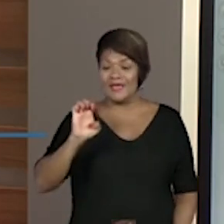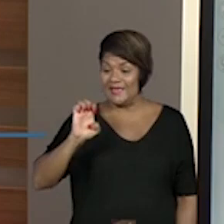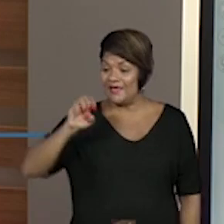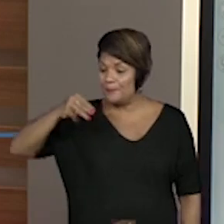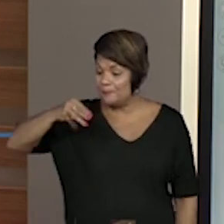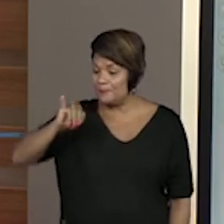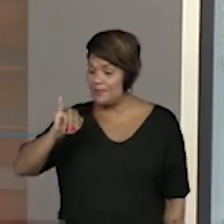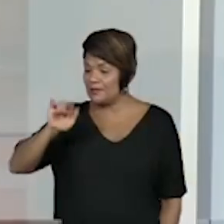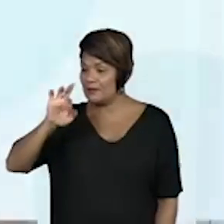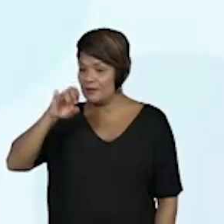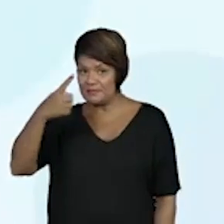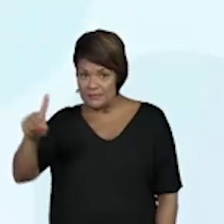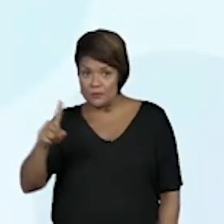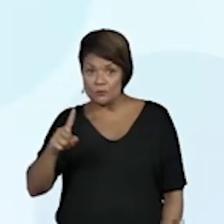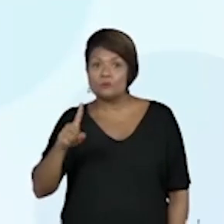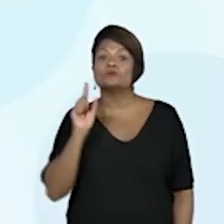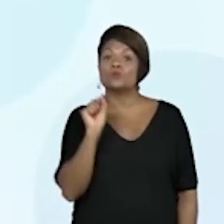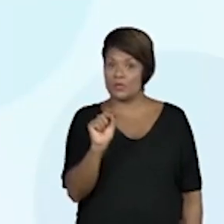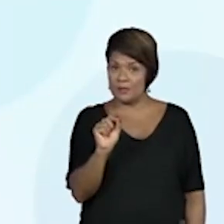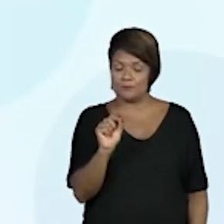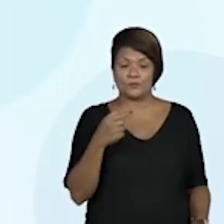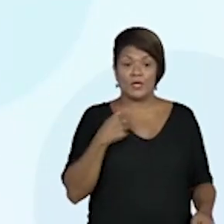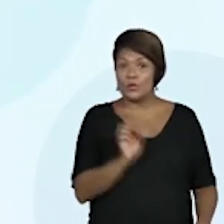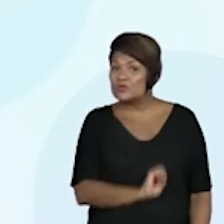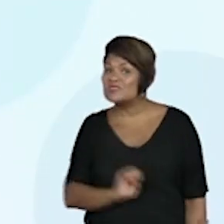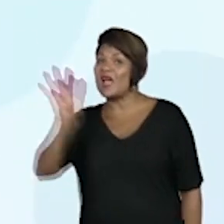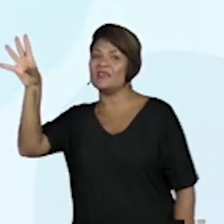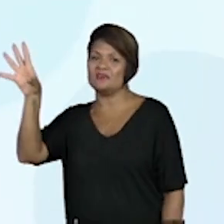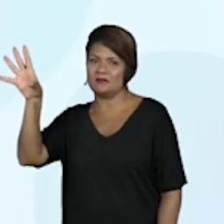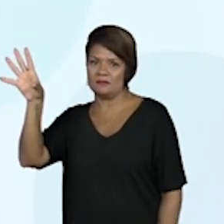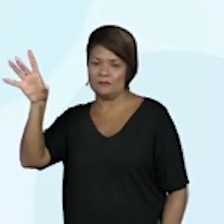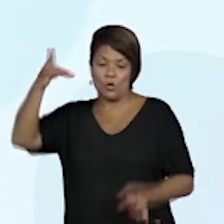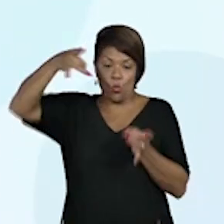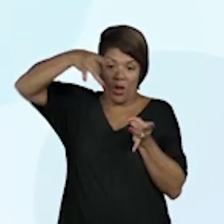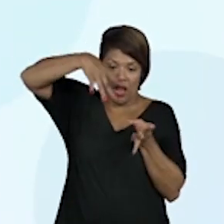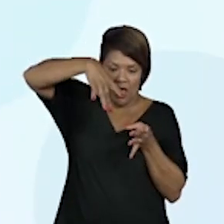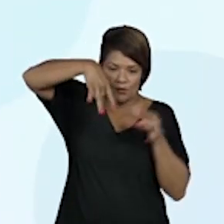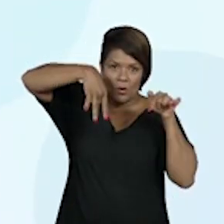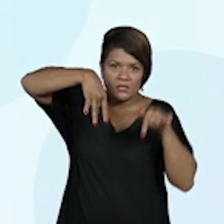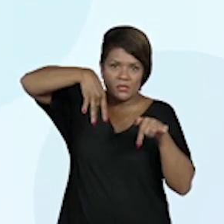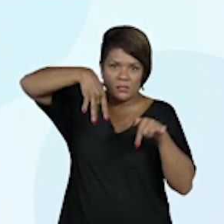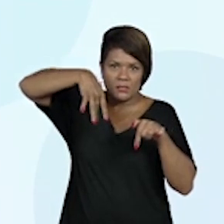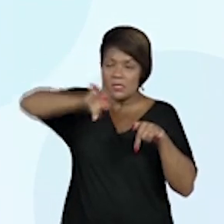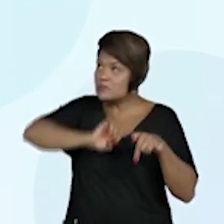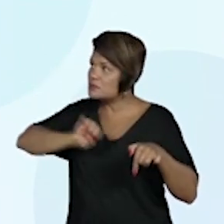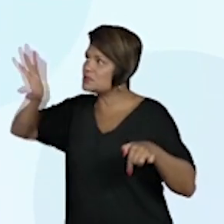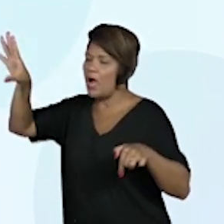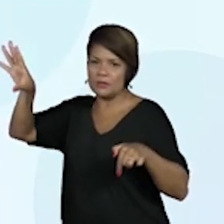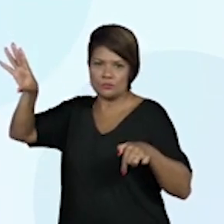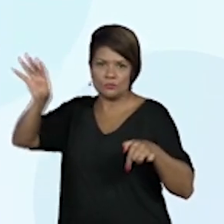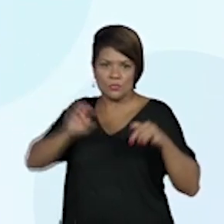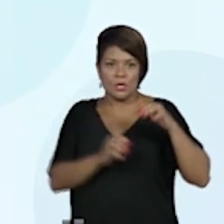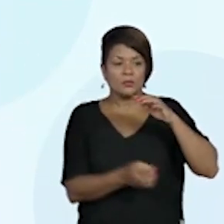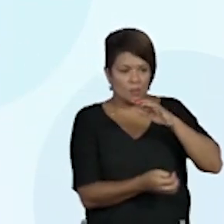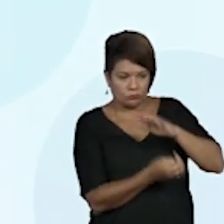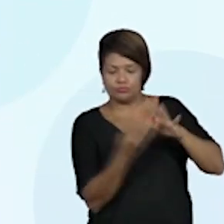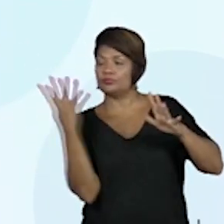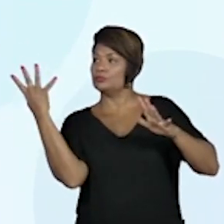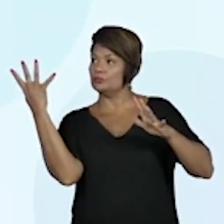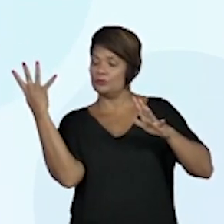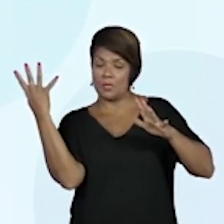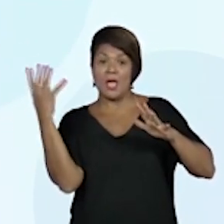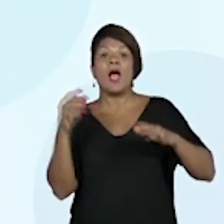Emigração é o processo de saída. É quando eu saio do meu lugar de origem. E imigração, o